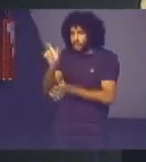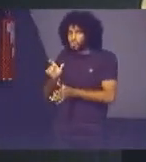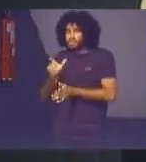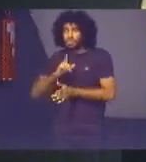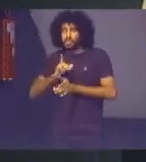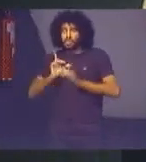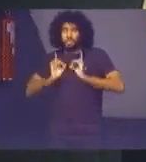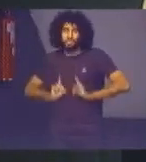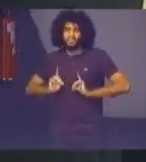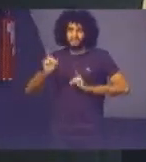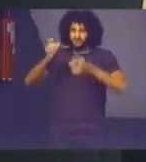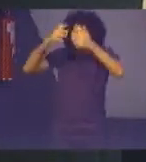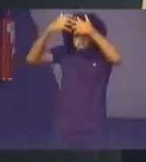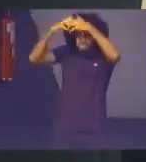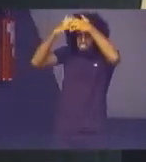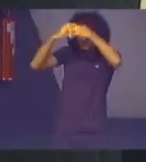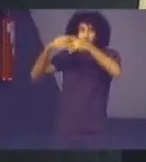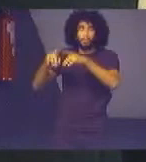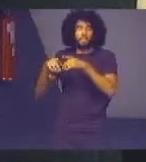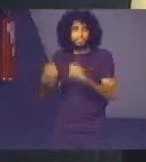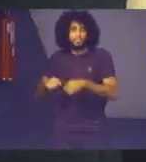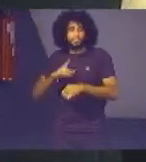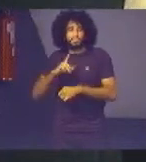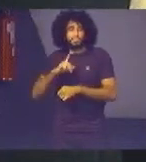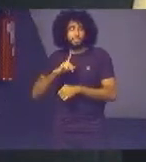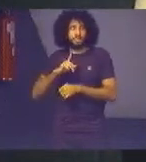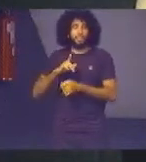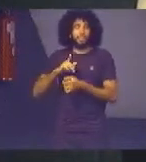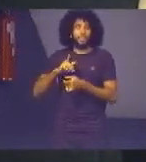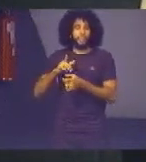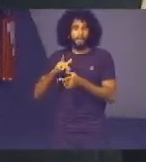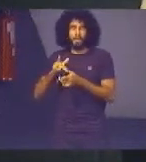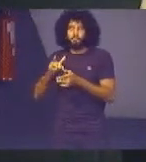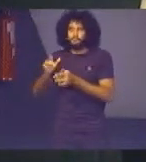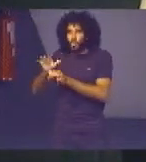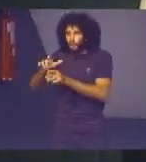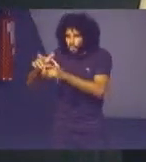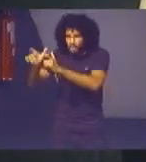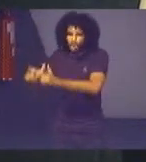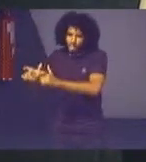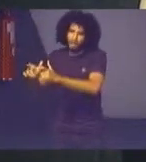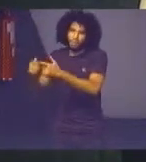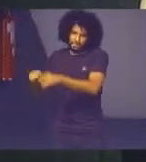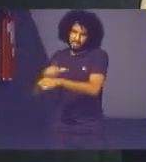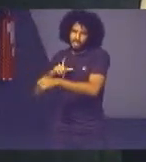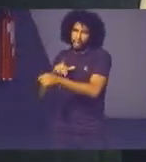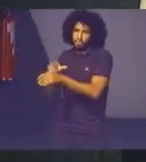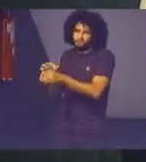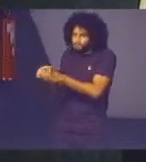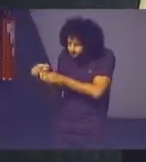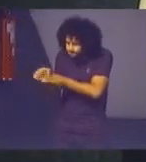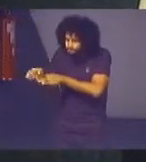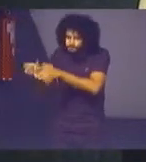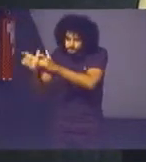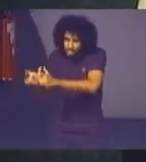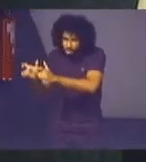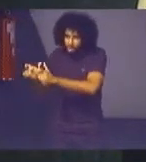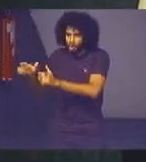eu preciso de audiências que devem ser instruídas enfim eu utilizo espaços